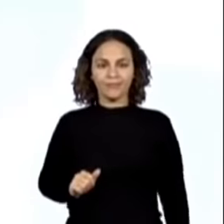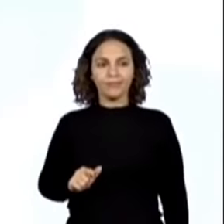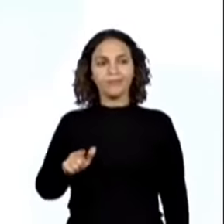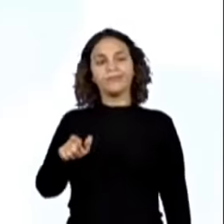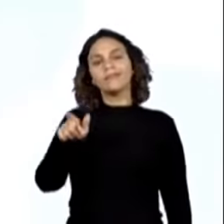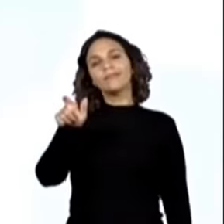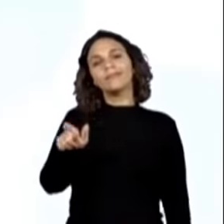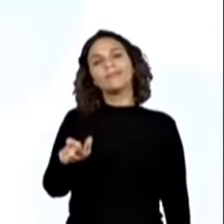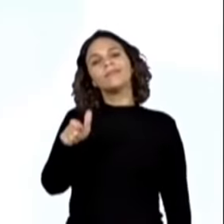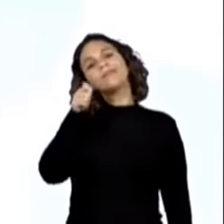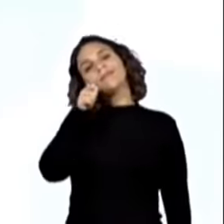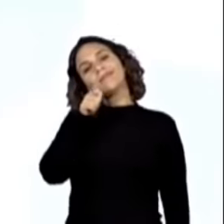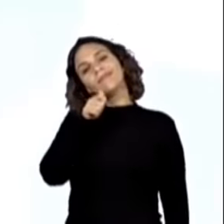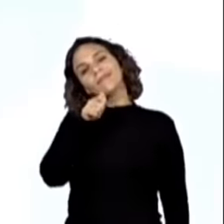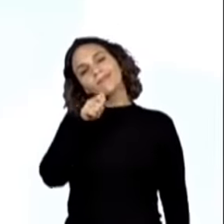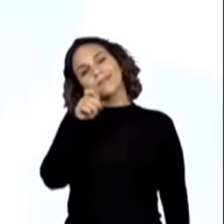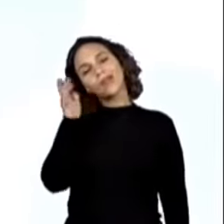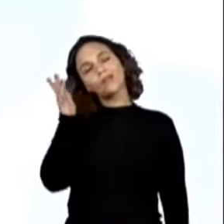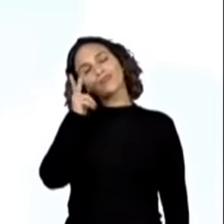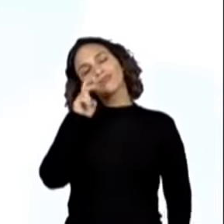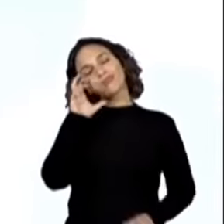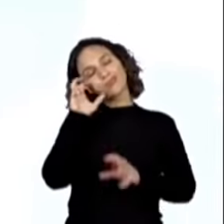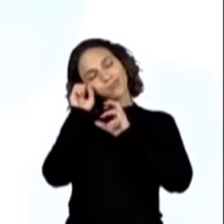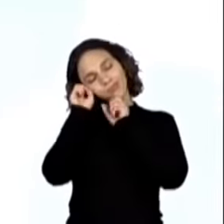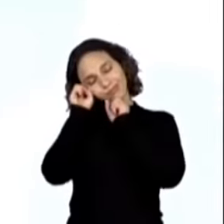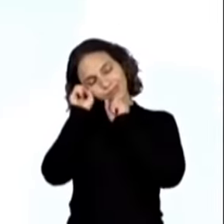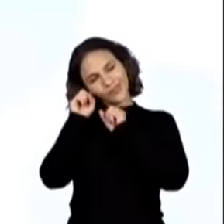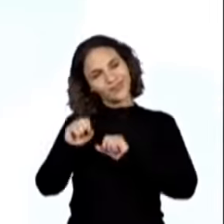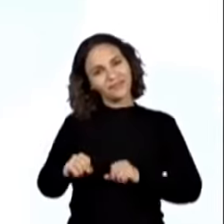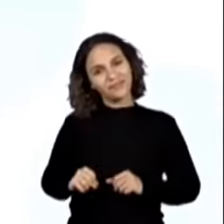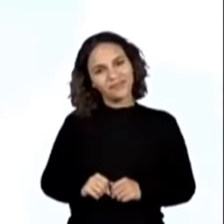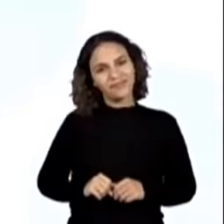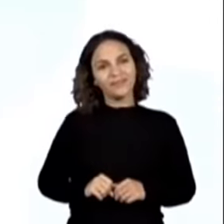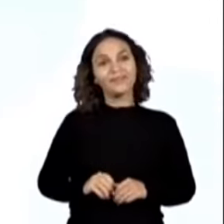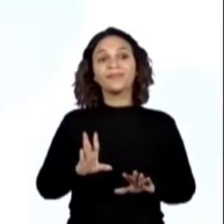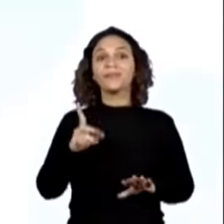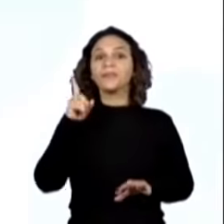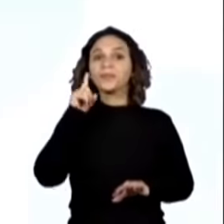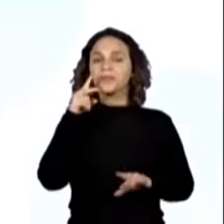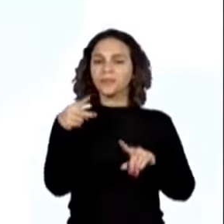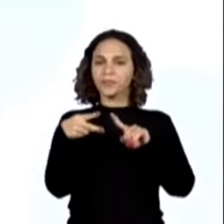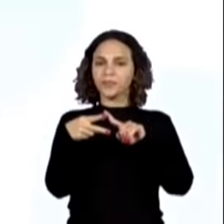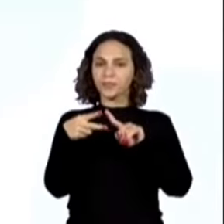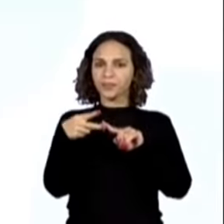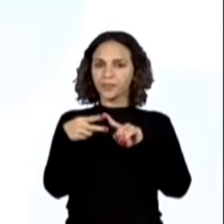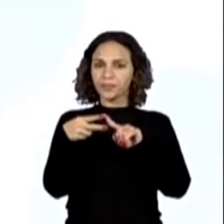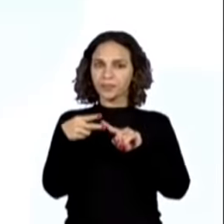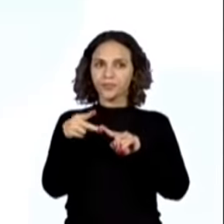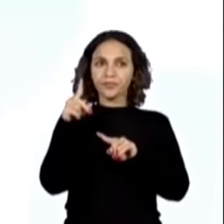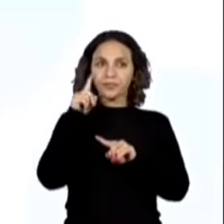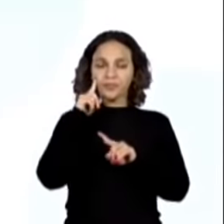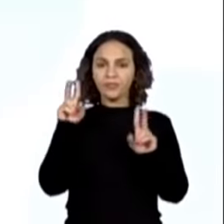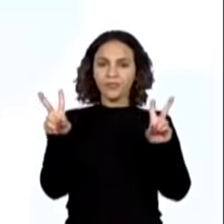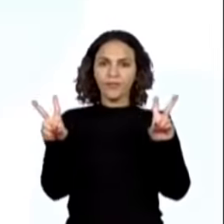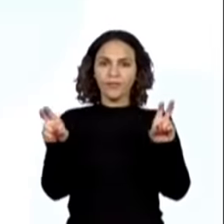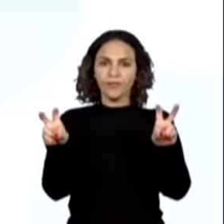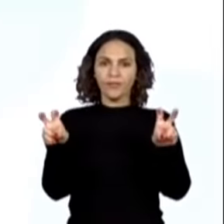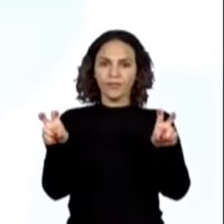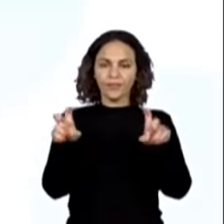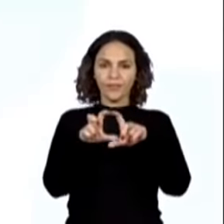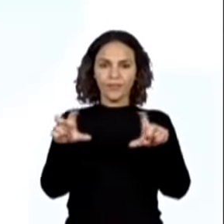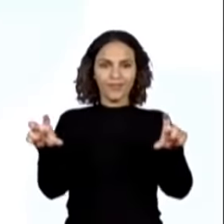Eu preciso chamar a atenção com relação a dois detalhes aqui. Quando a gente escreve um título, geralmente,